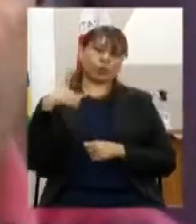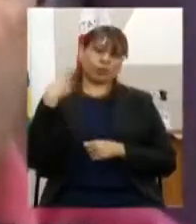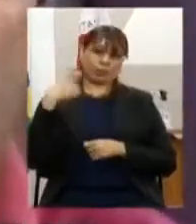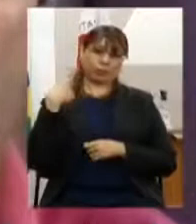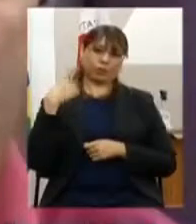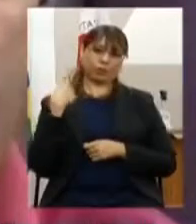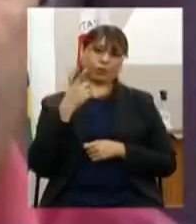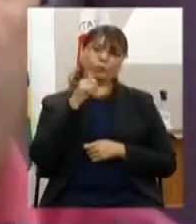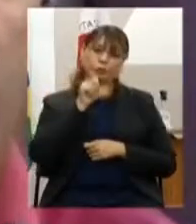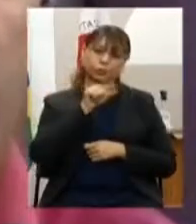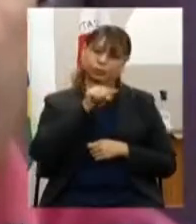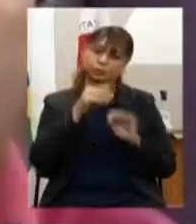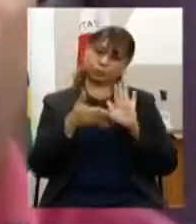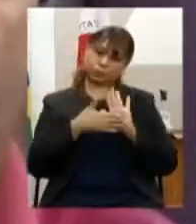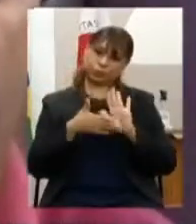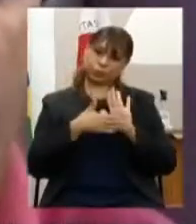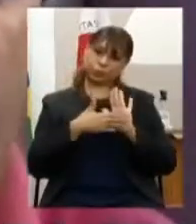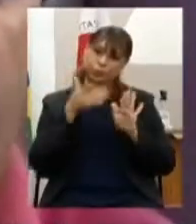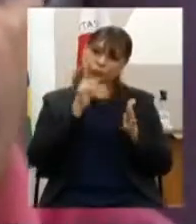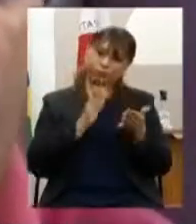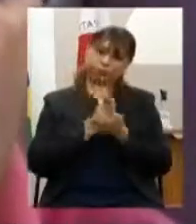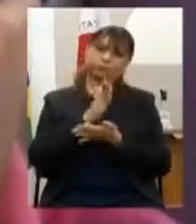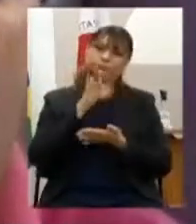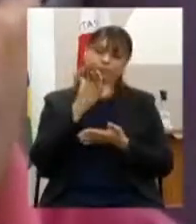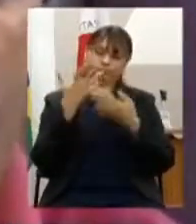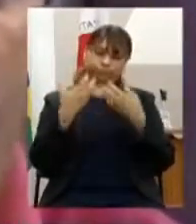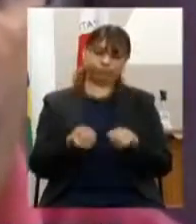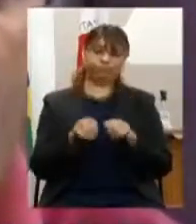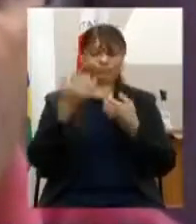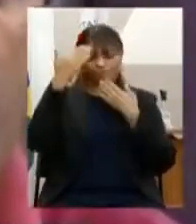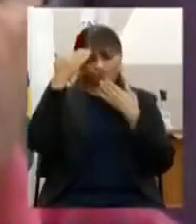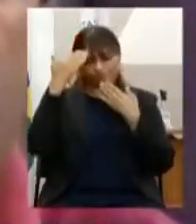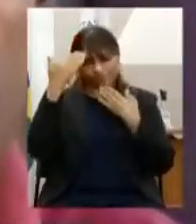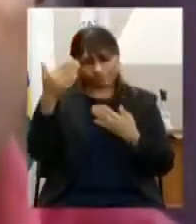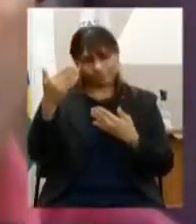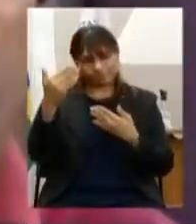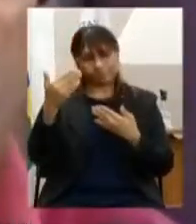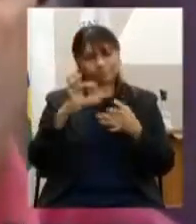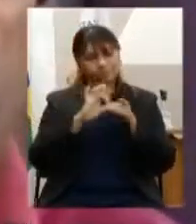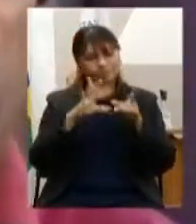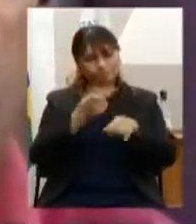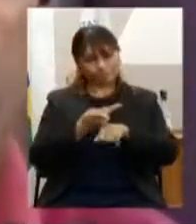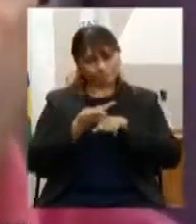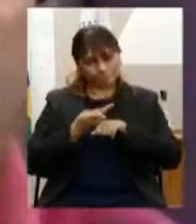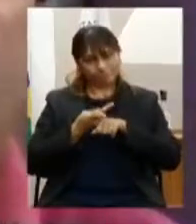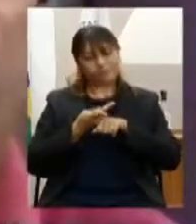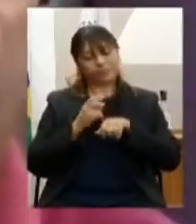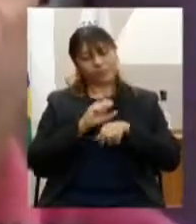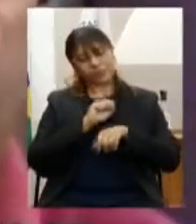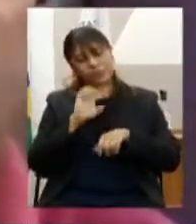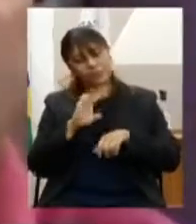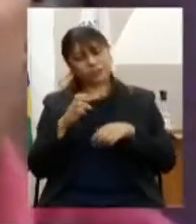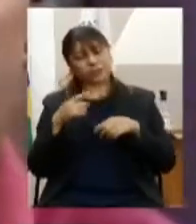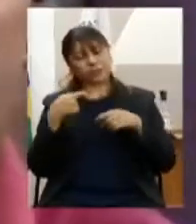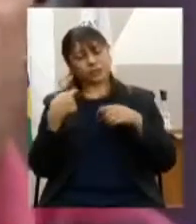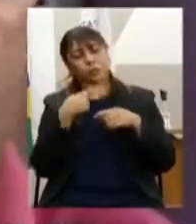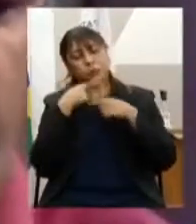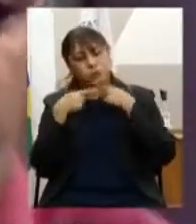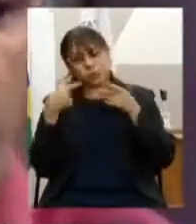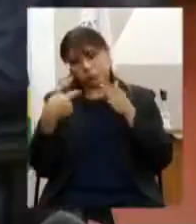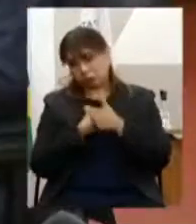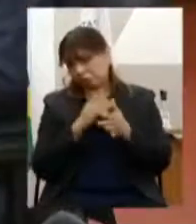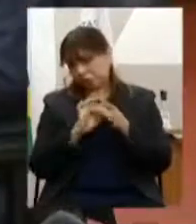essas propostas, elas sejam aprovadas. Obrigado. Estou à disposição, se alguém quiser fazer alguma pergunta.